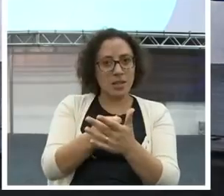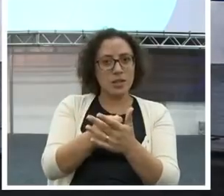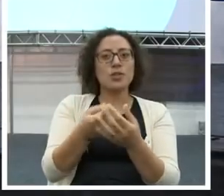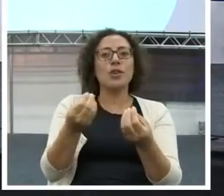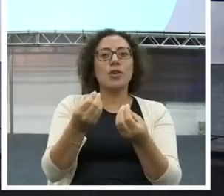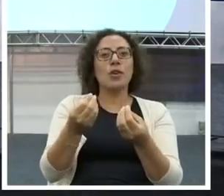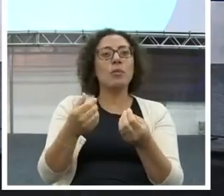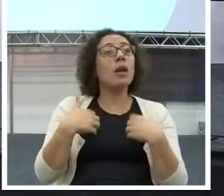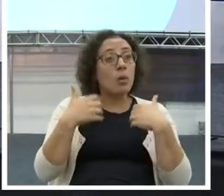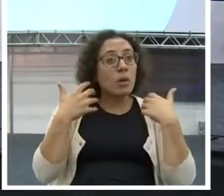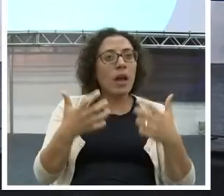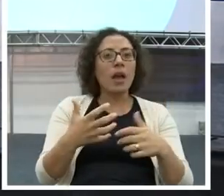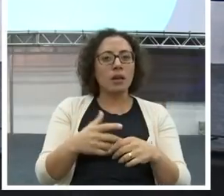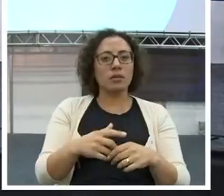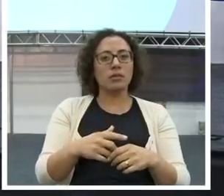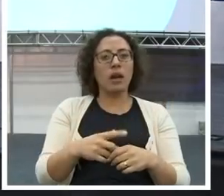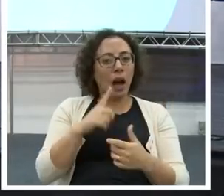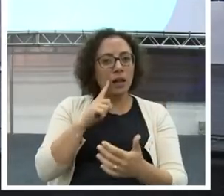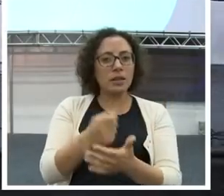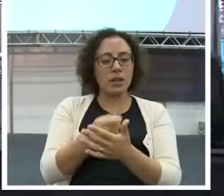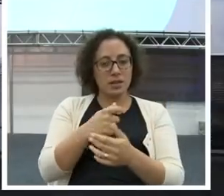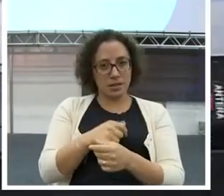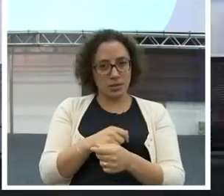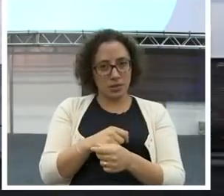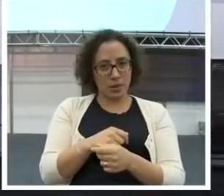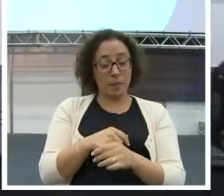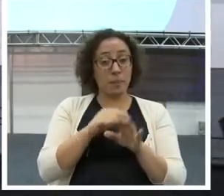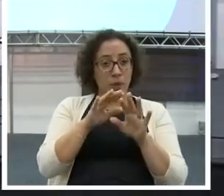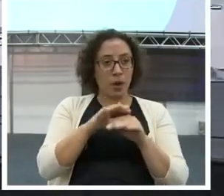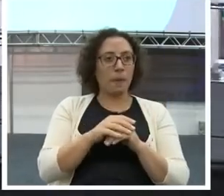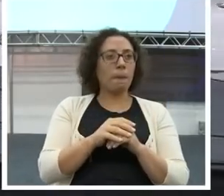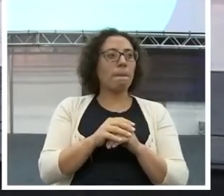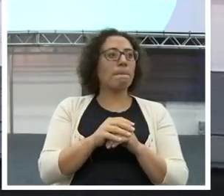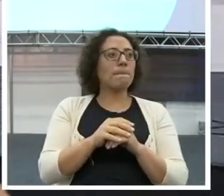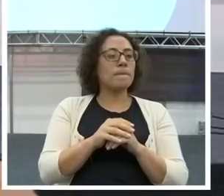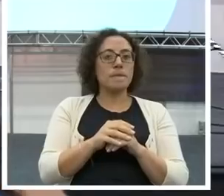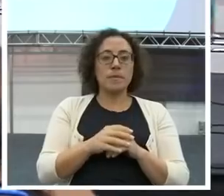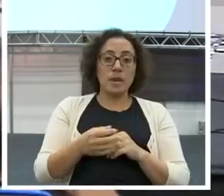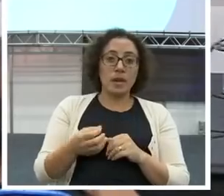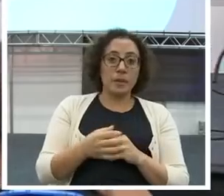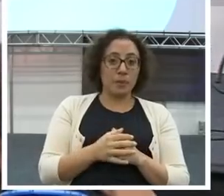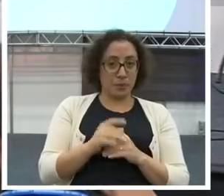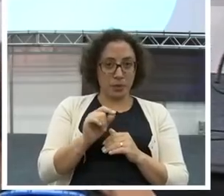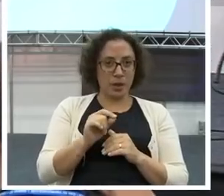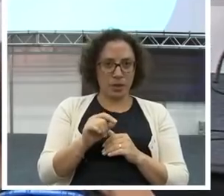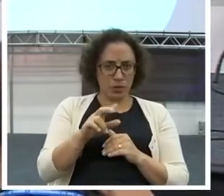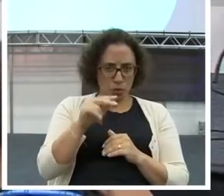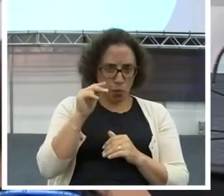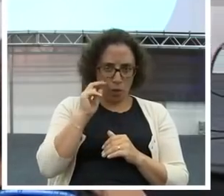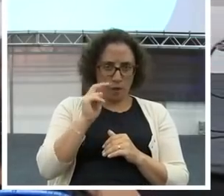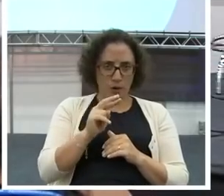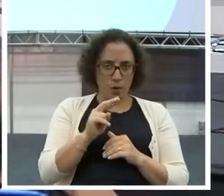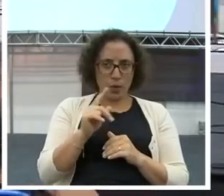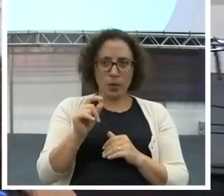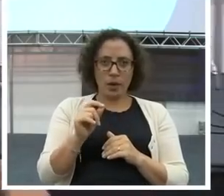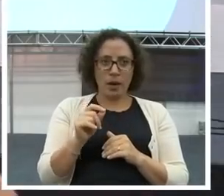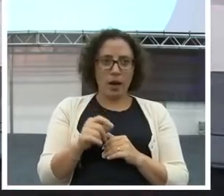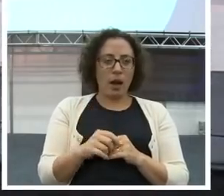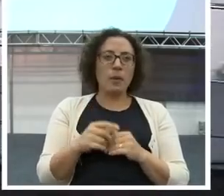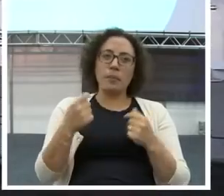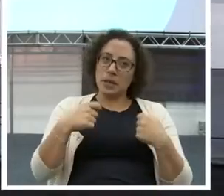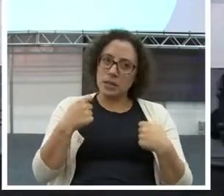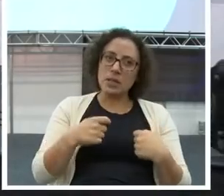Já parou para pensar? Então vamos lá. É novidade para alguém aqui? Você deve gastar menos que ganha?